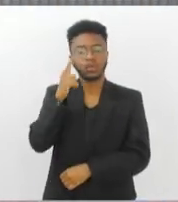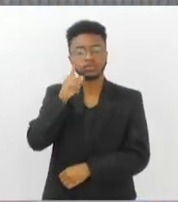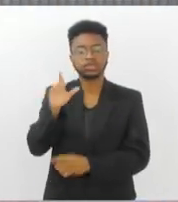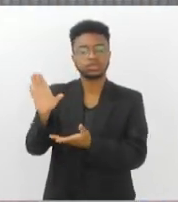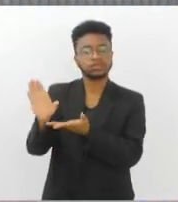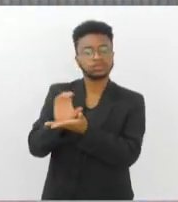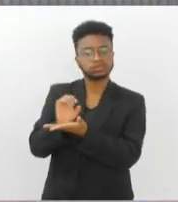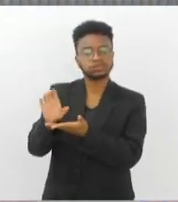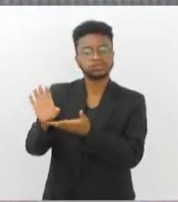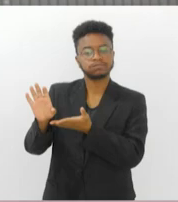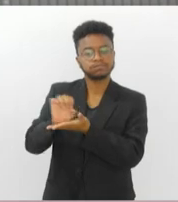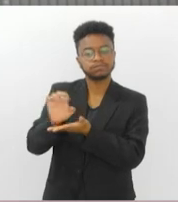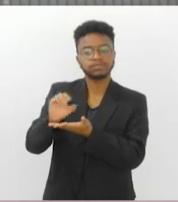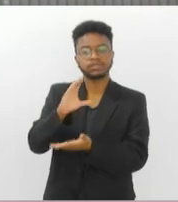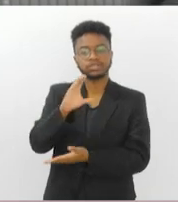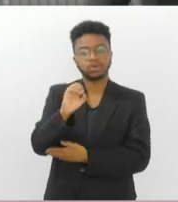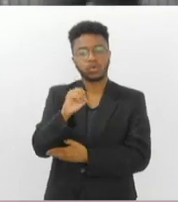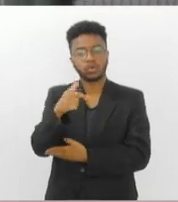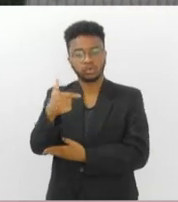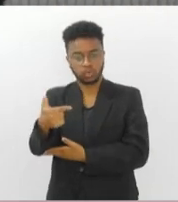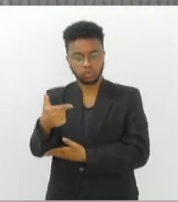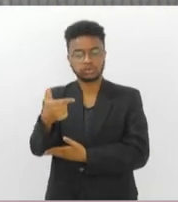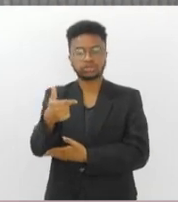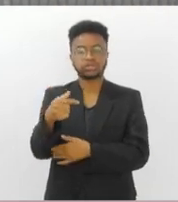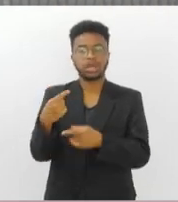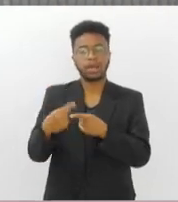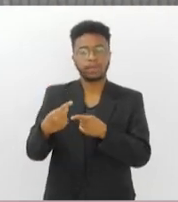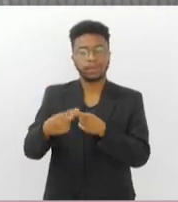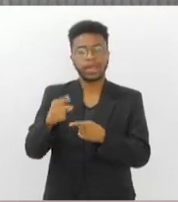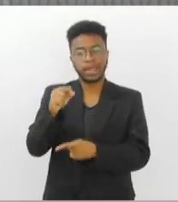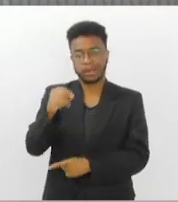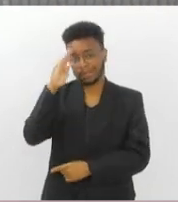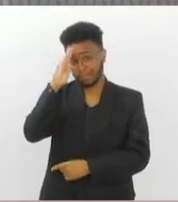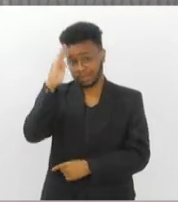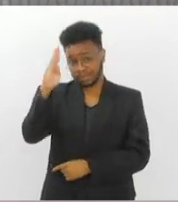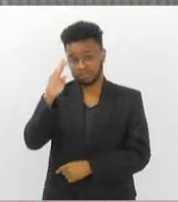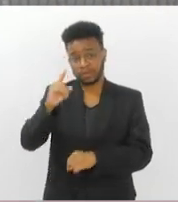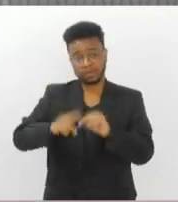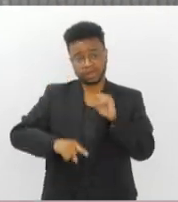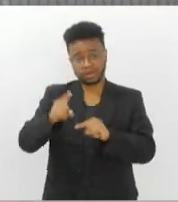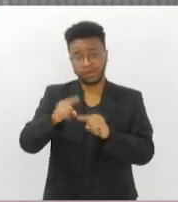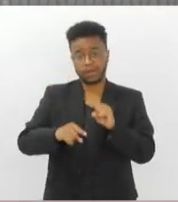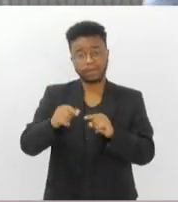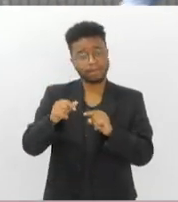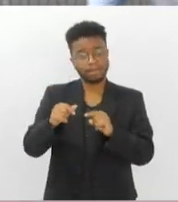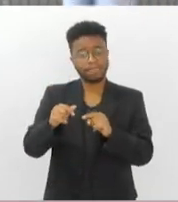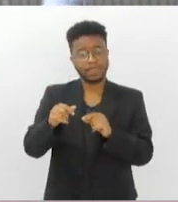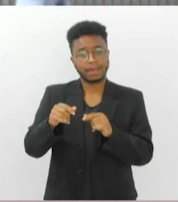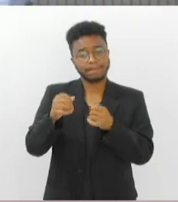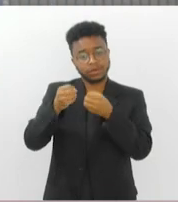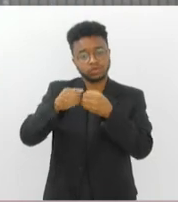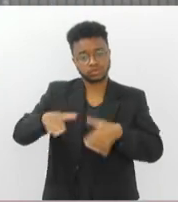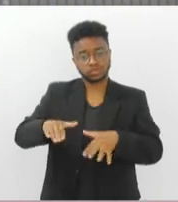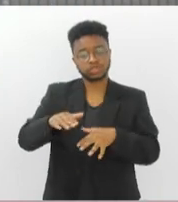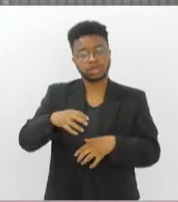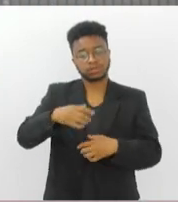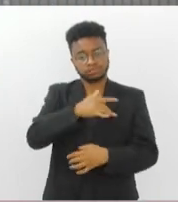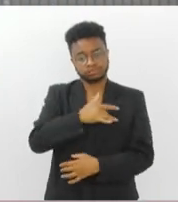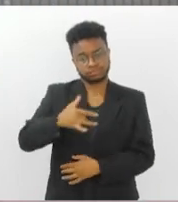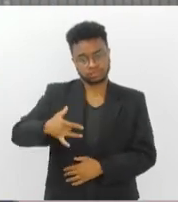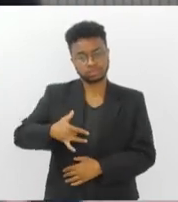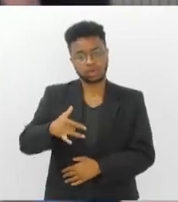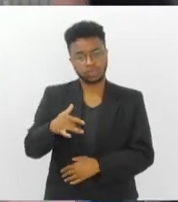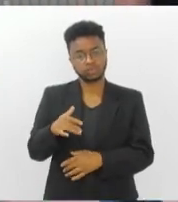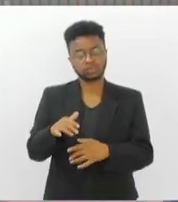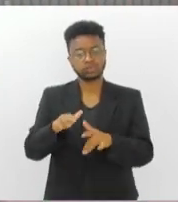é colocado como um elemento maléfico nas emissões e poder